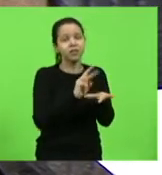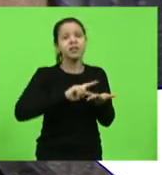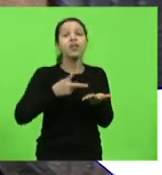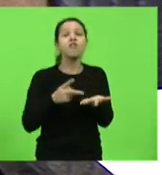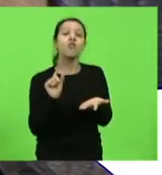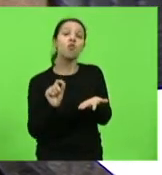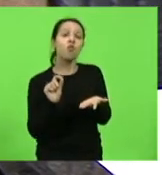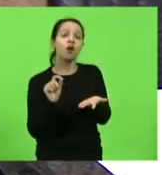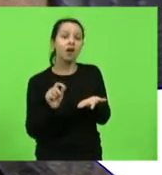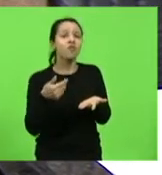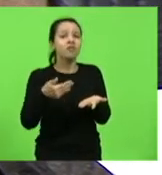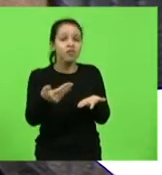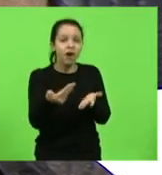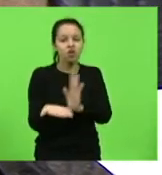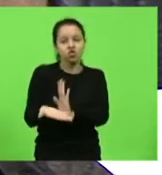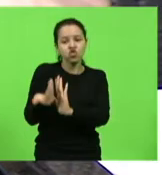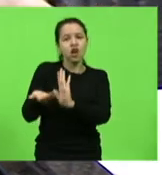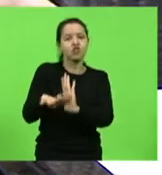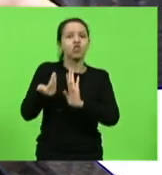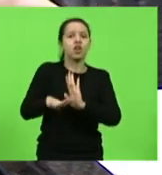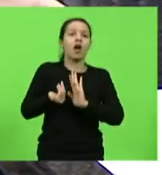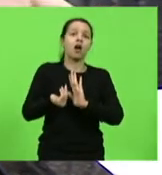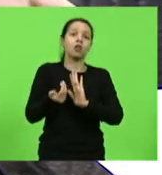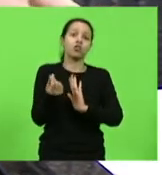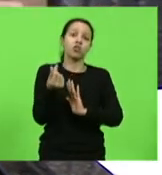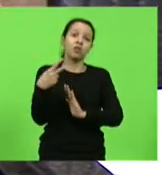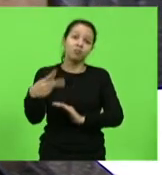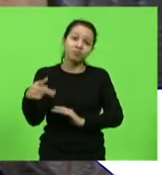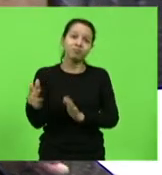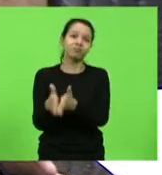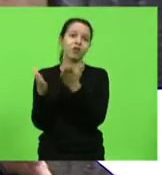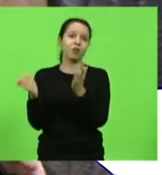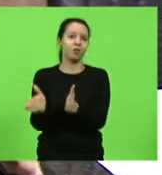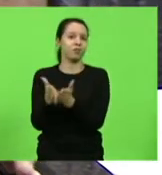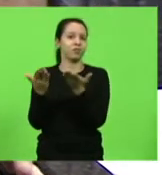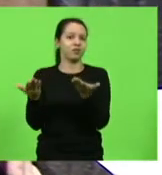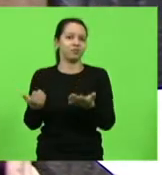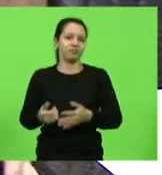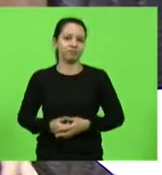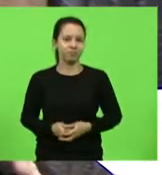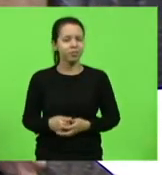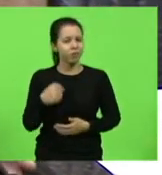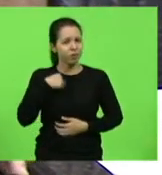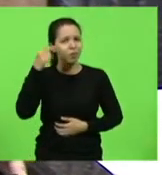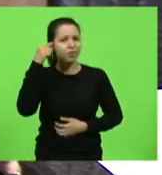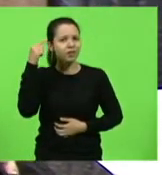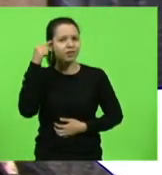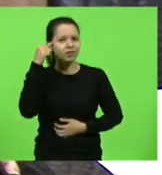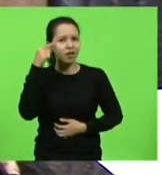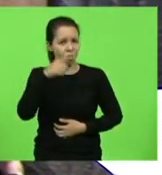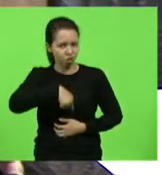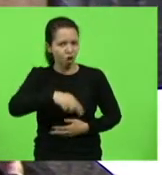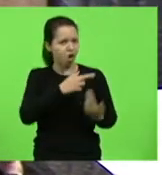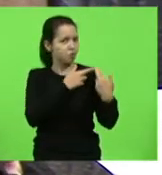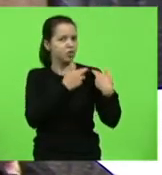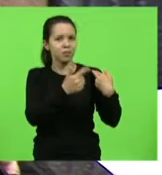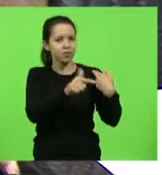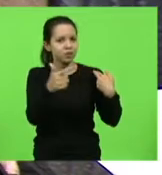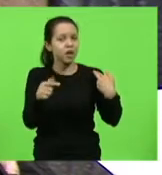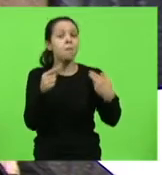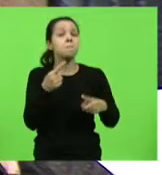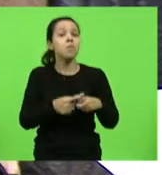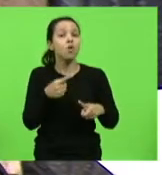estamos dizendo que vamos tirar mais dinheiro de pobre. Então, eu fico pensando, por que nós aqui somos irresponsáveis? Por que